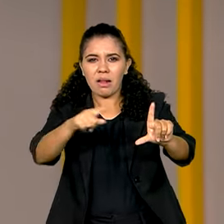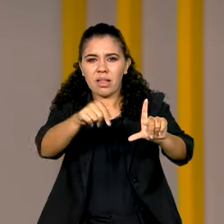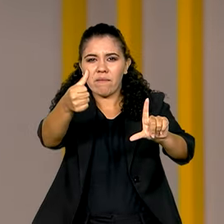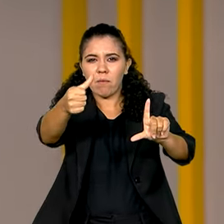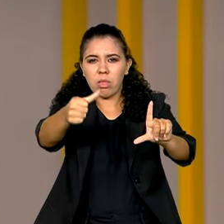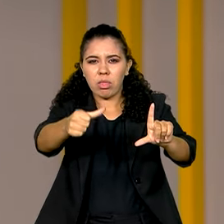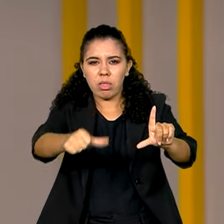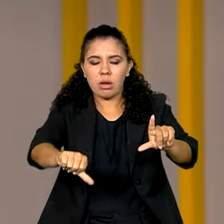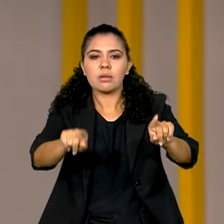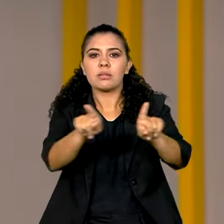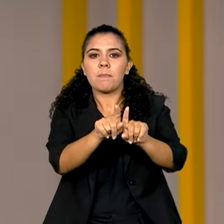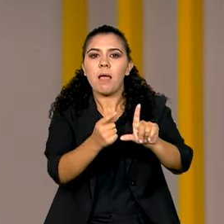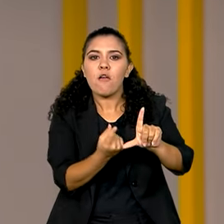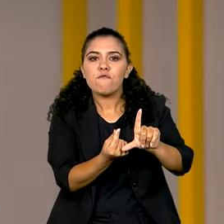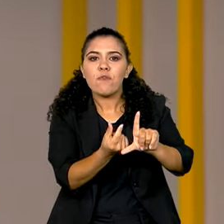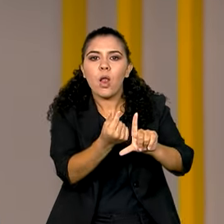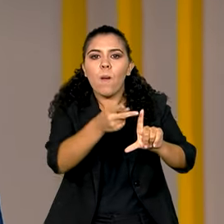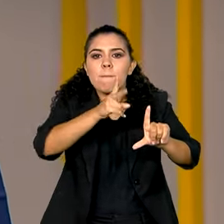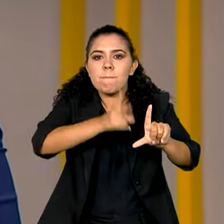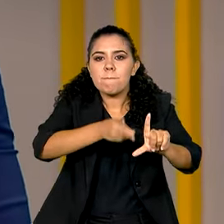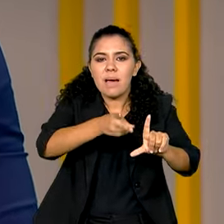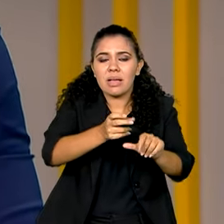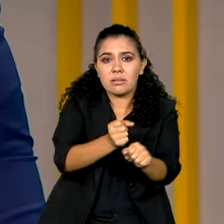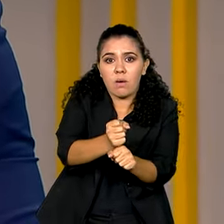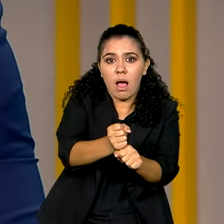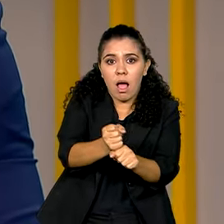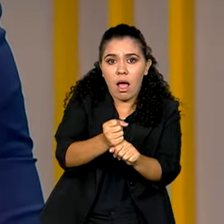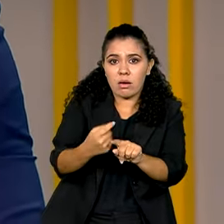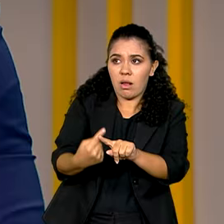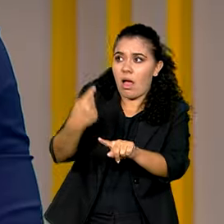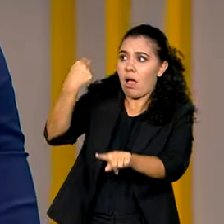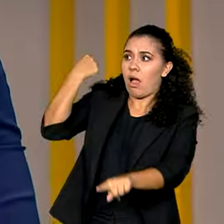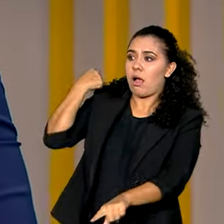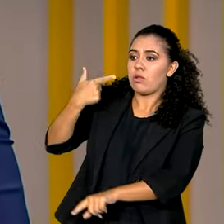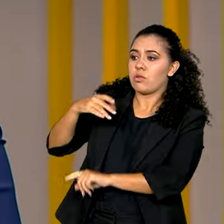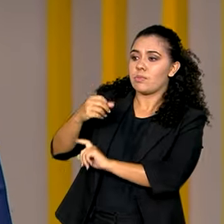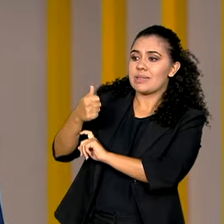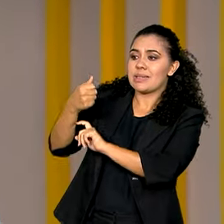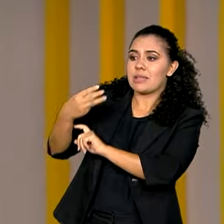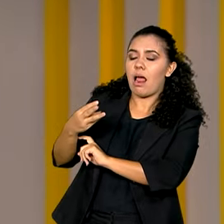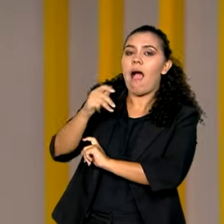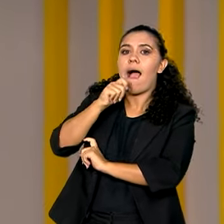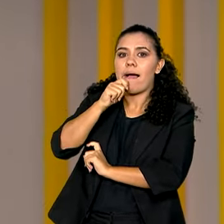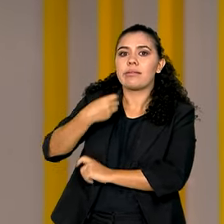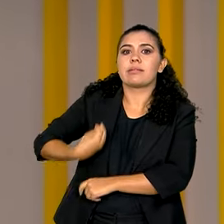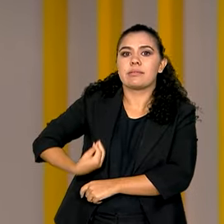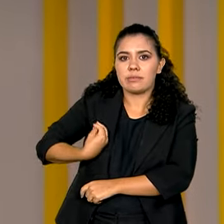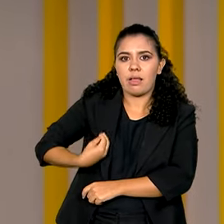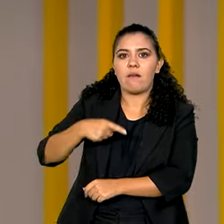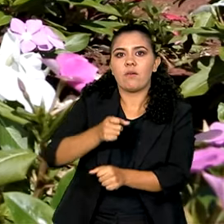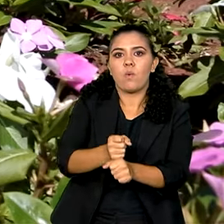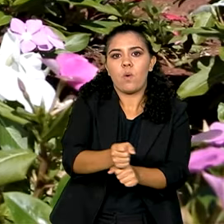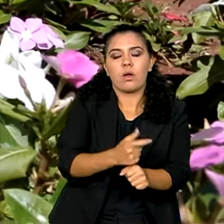os valores, os mesmos valores que eram pagos lá em 2013, ainda estavam em vigor em 2023.